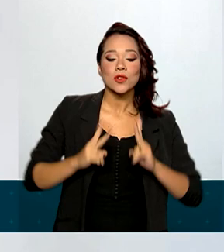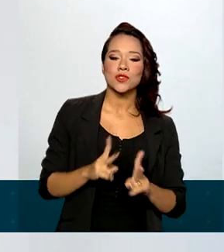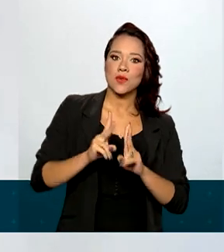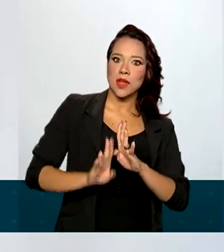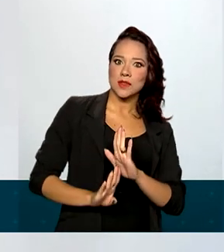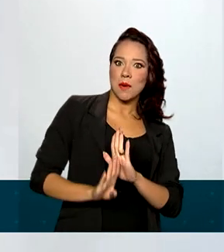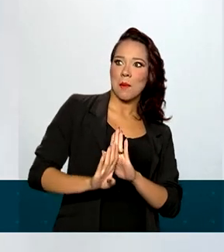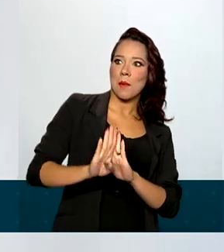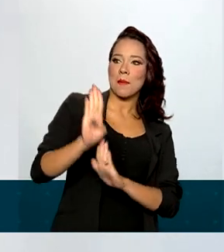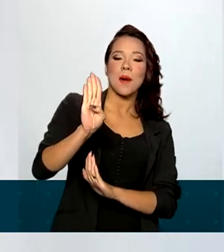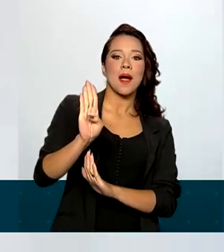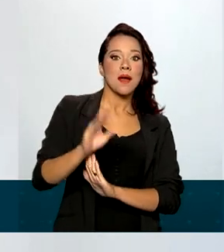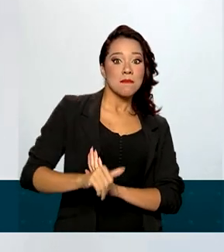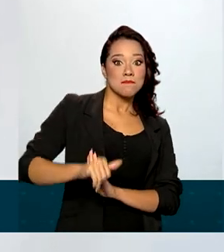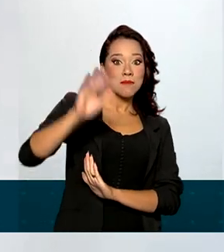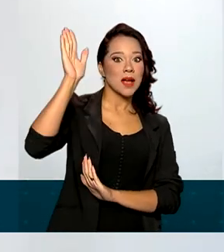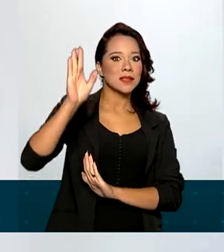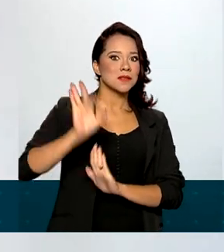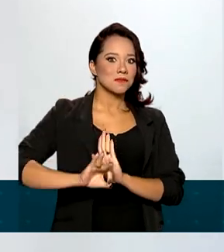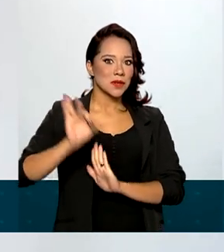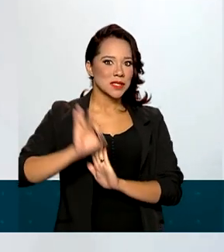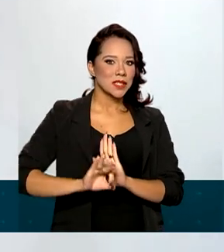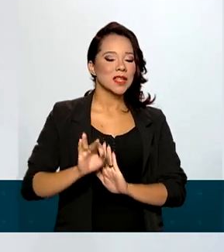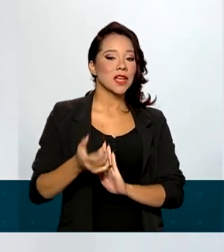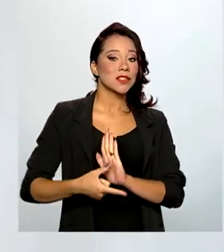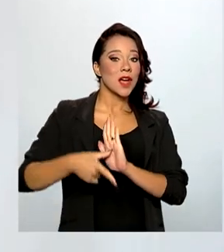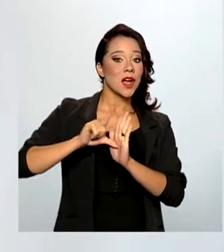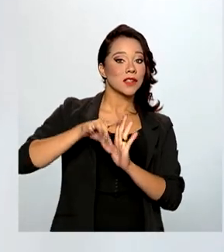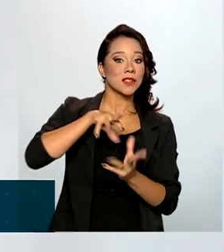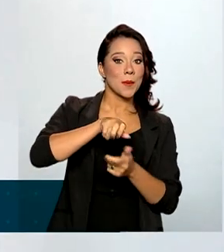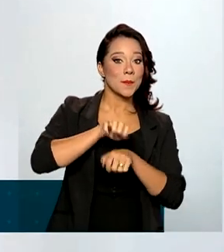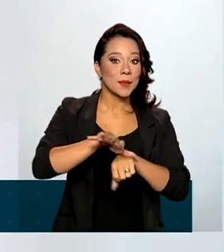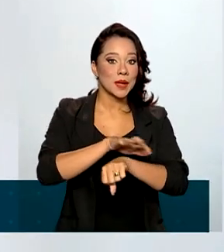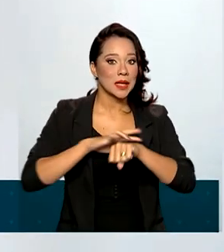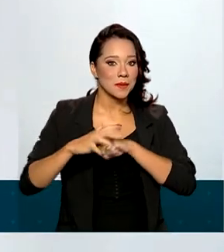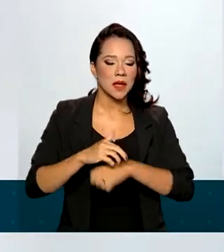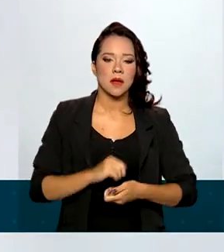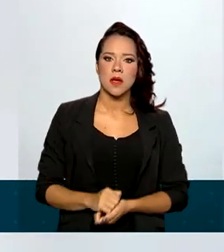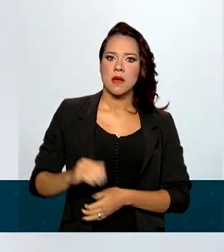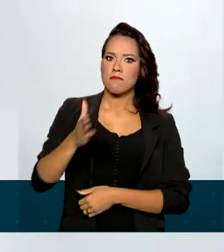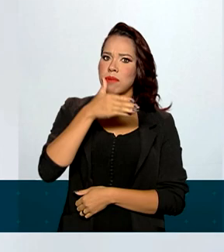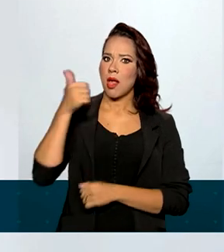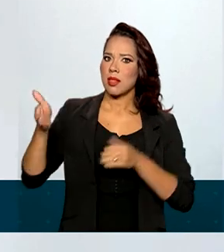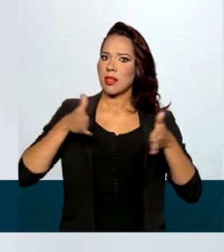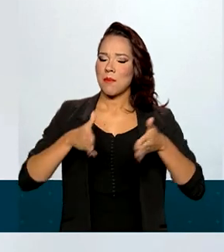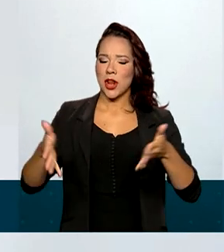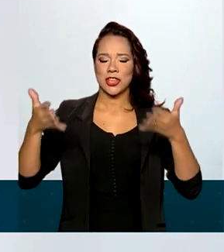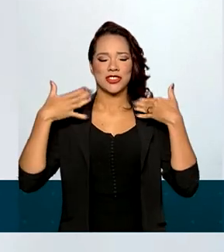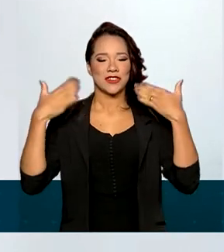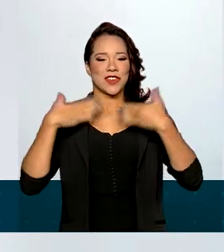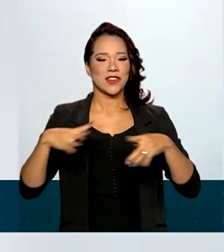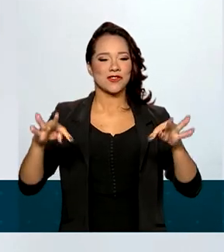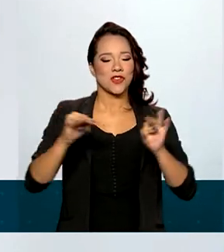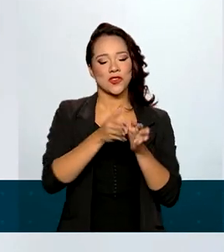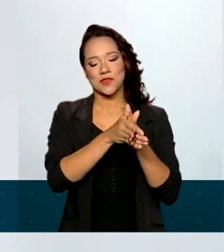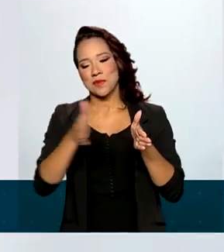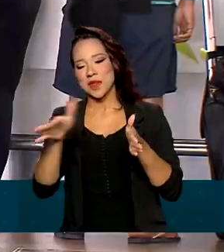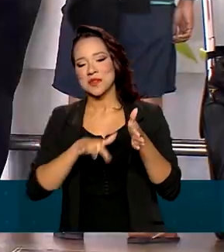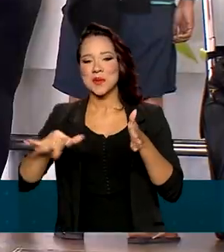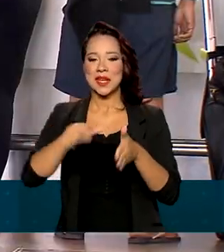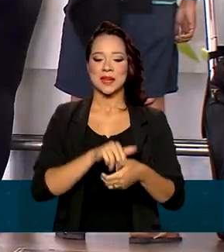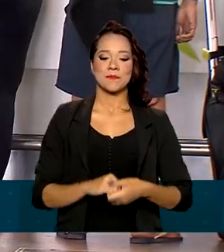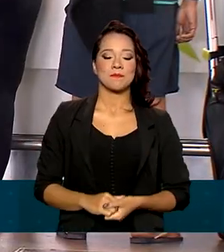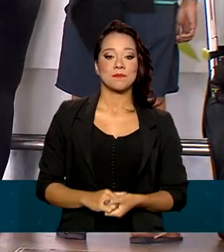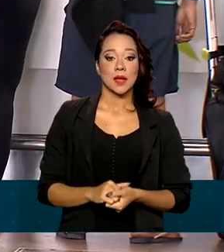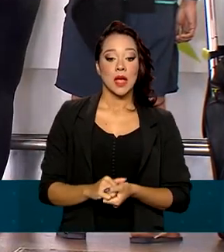crescimento e ultrapassar esses índices pré-pandemia, conquistando uma das melhores temporadas de verão de todos os tempos para o setor.